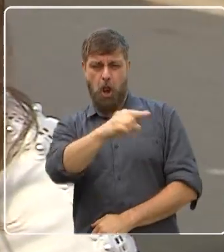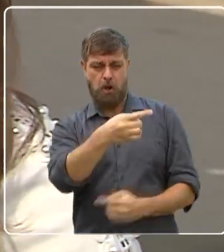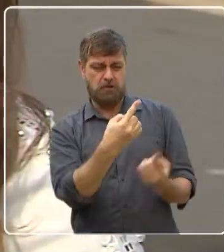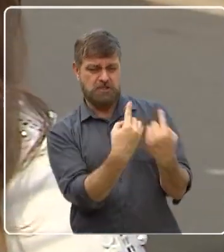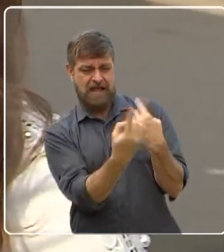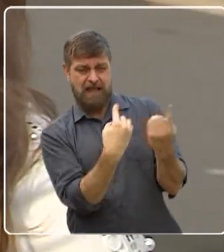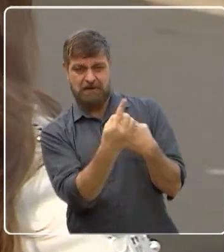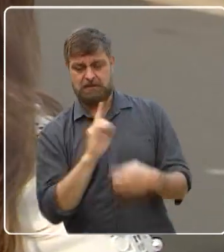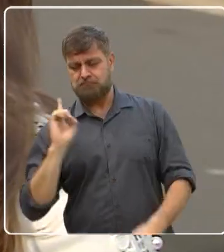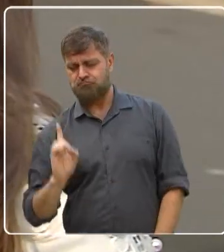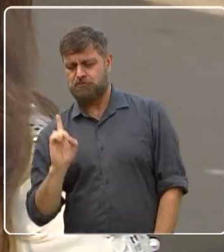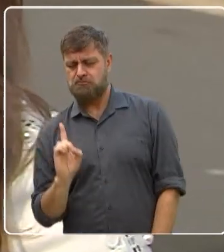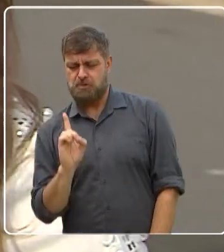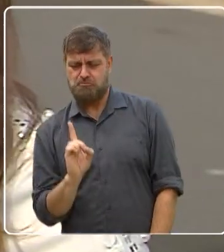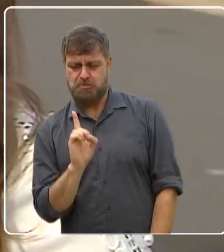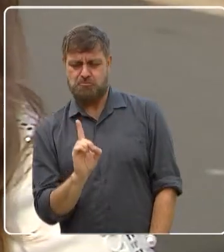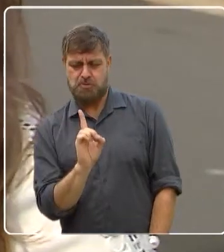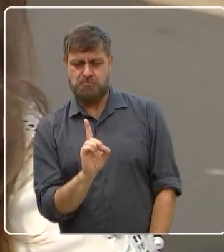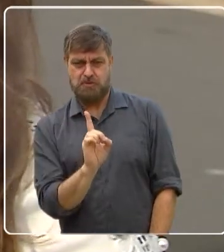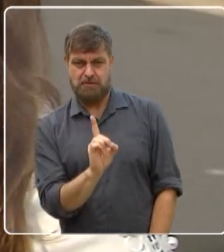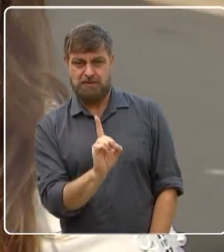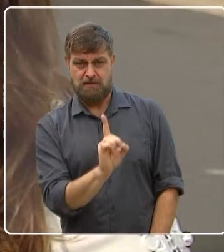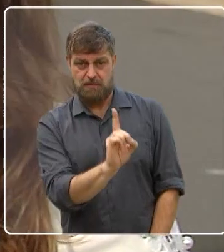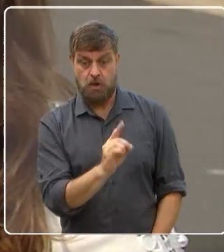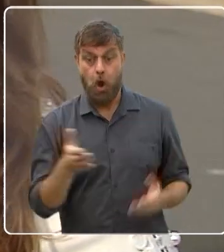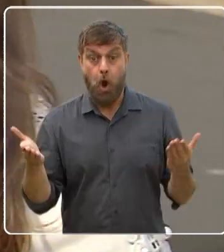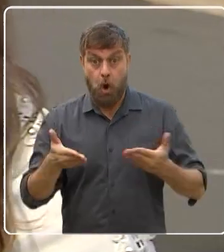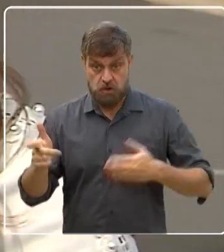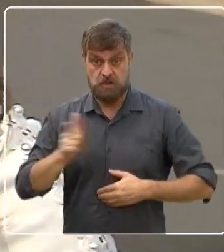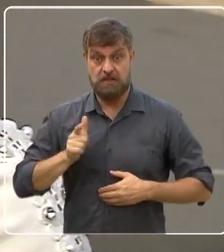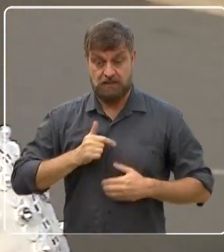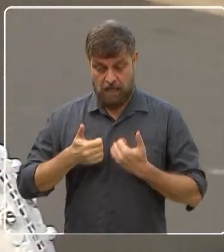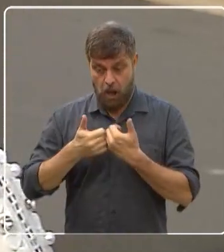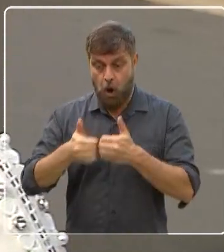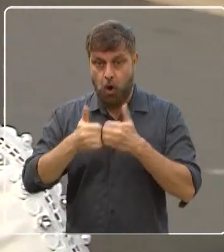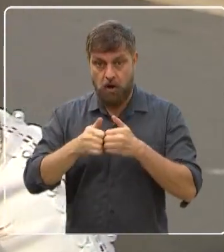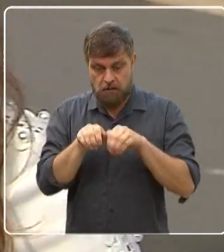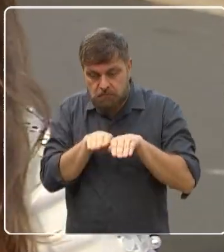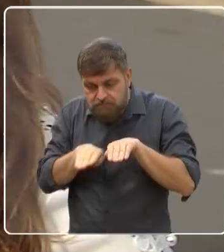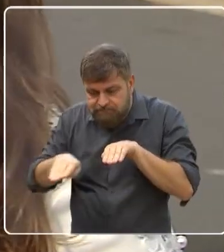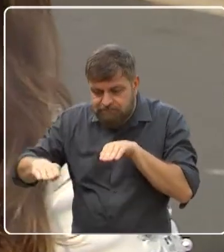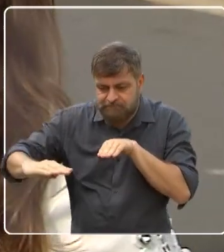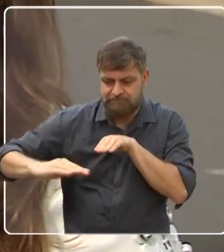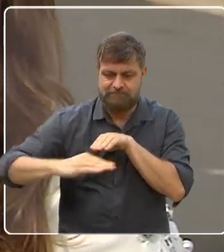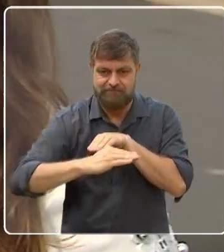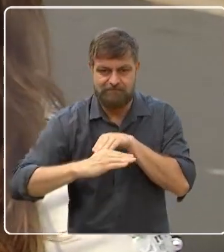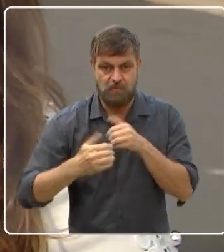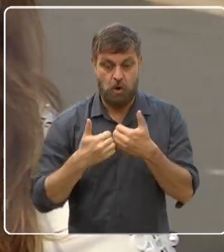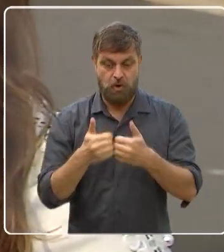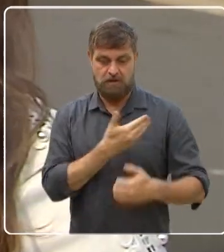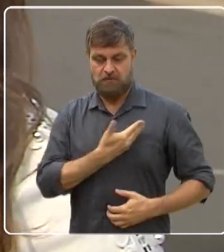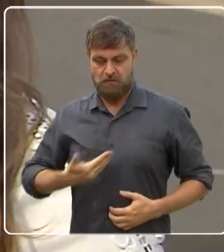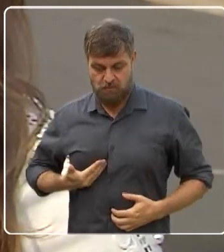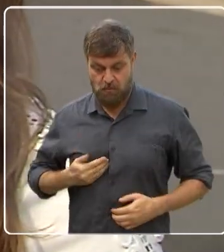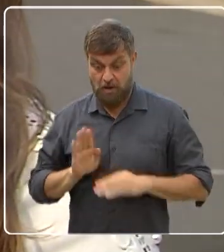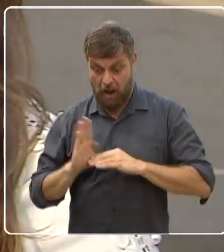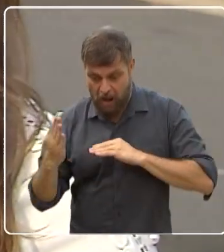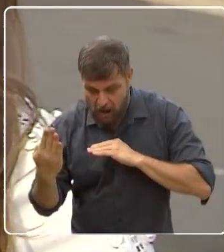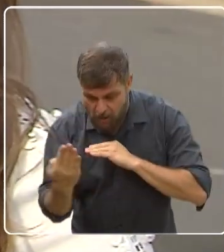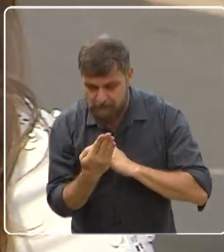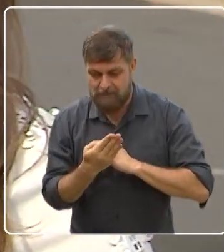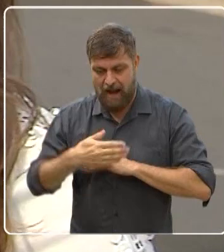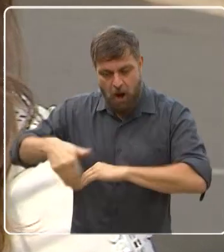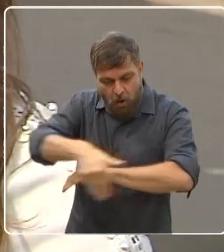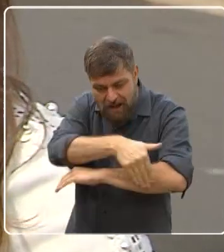gente pra pegar o ônibus tinha que ir até a pista pra pegar o ônibus. Hoje a gente já tem o transporte público circulando, né? Nas